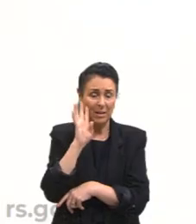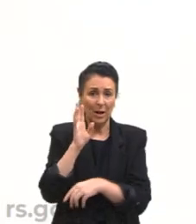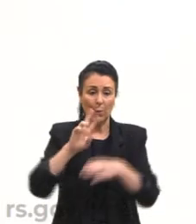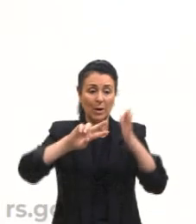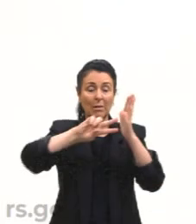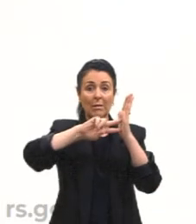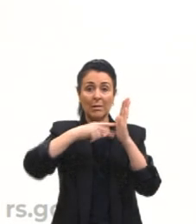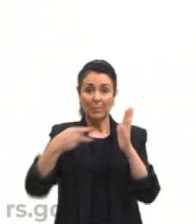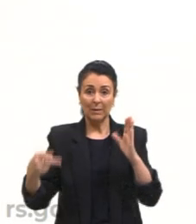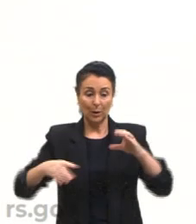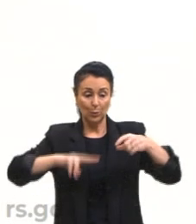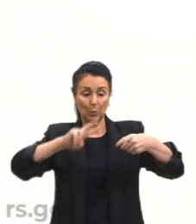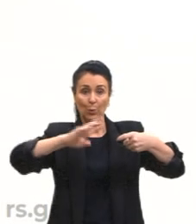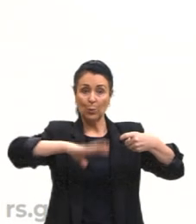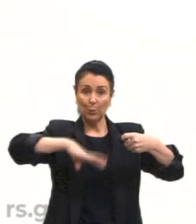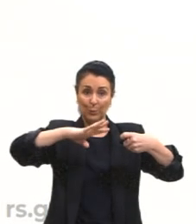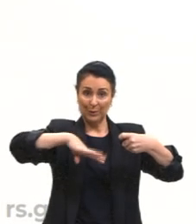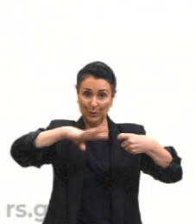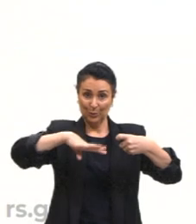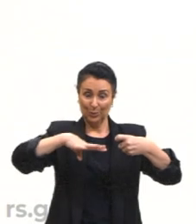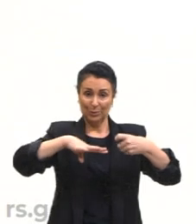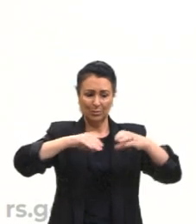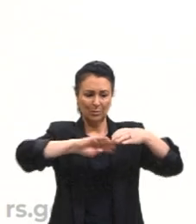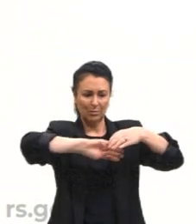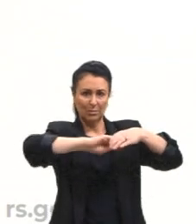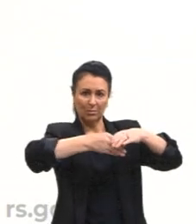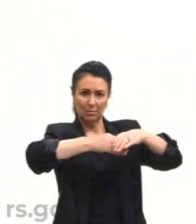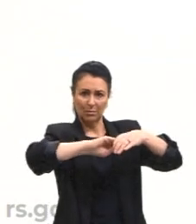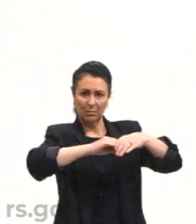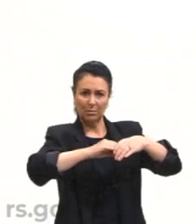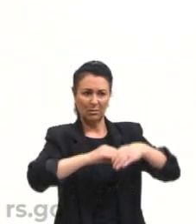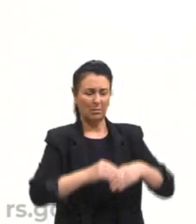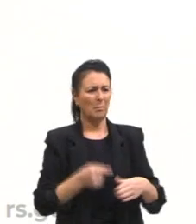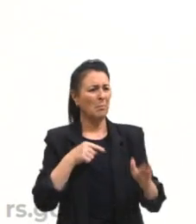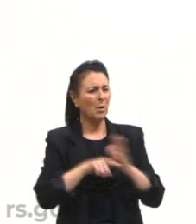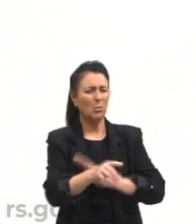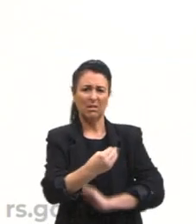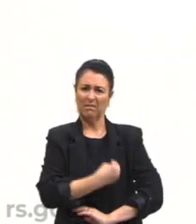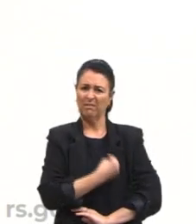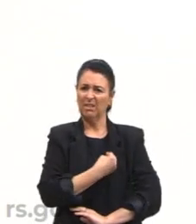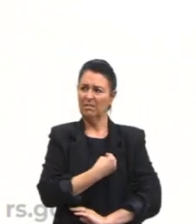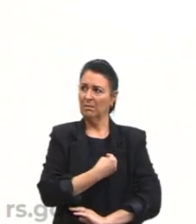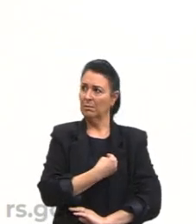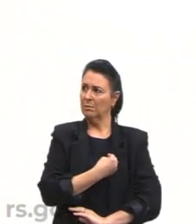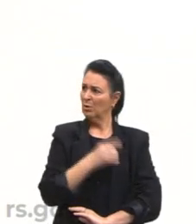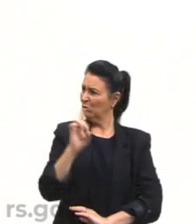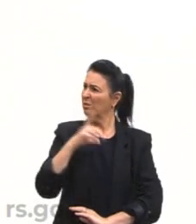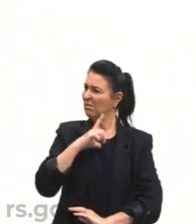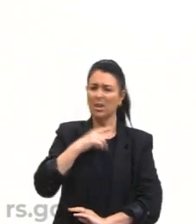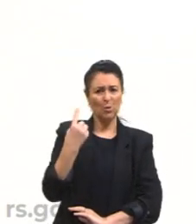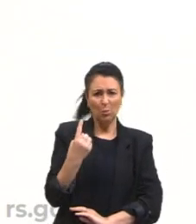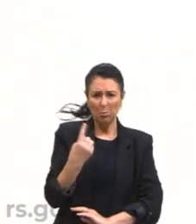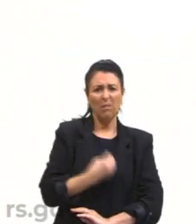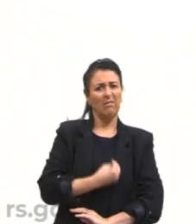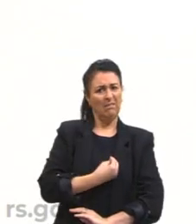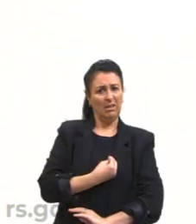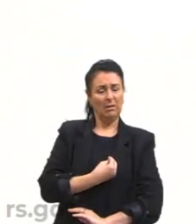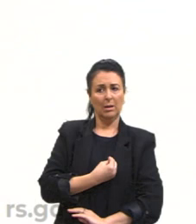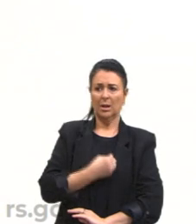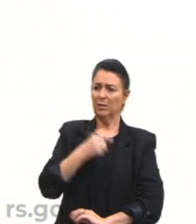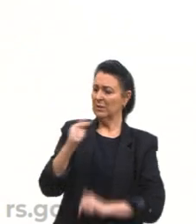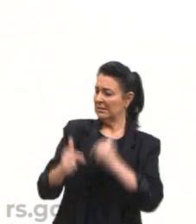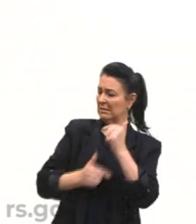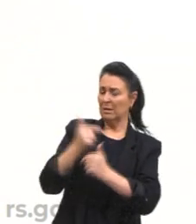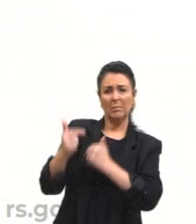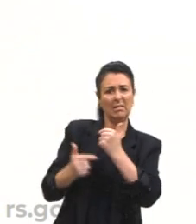o mito da caverna, que vida, só tem uma vida, você está atrapalhando, lá vem outro,